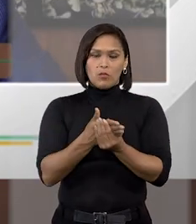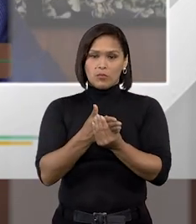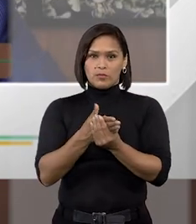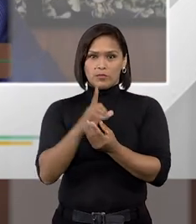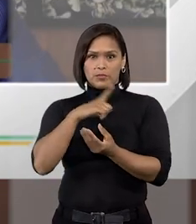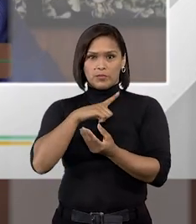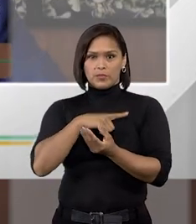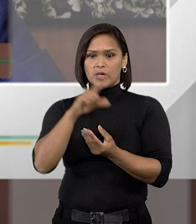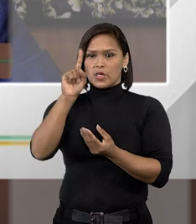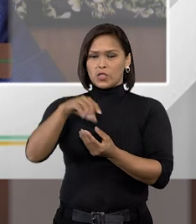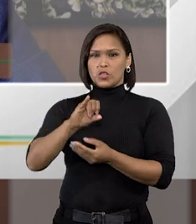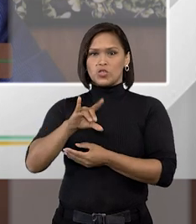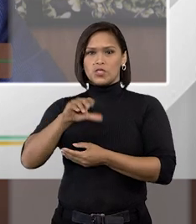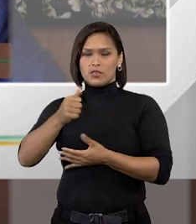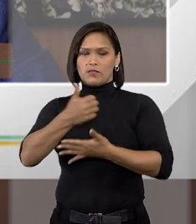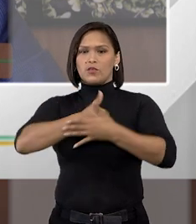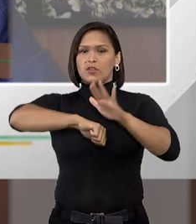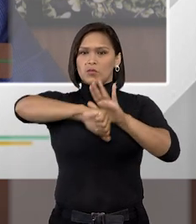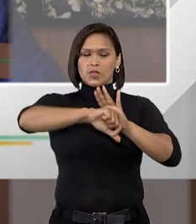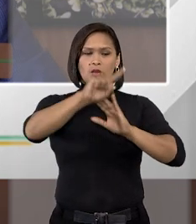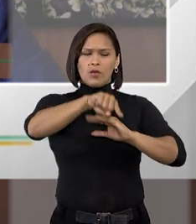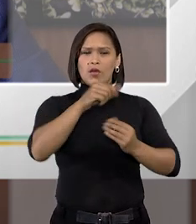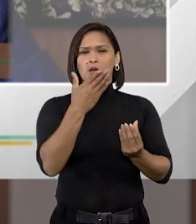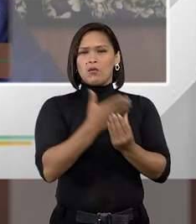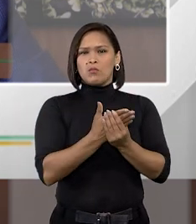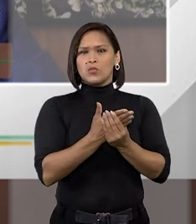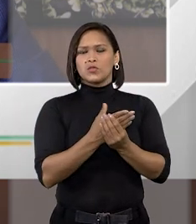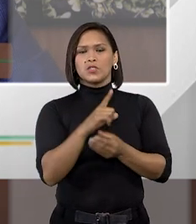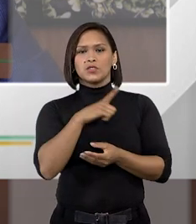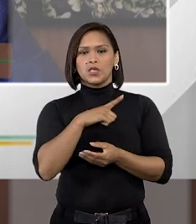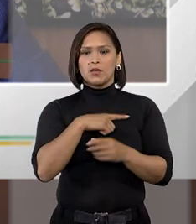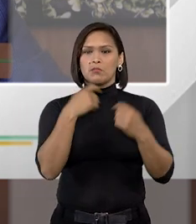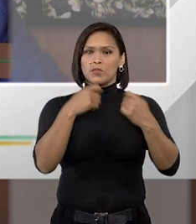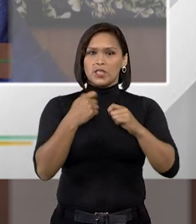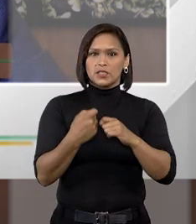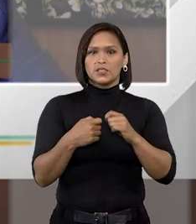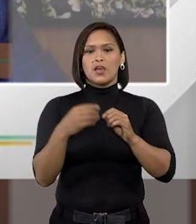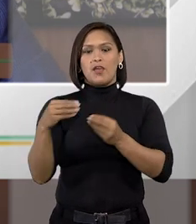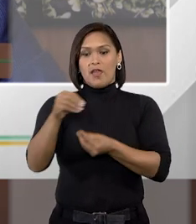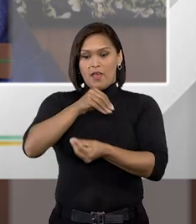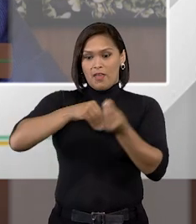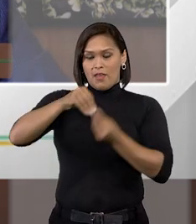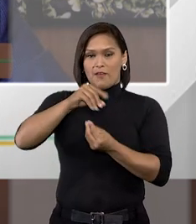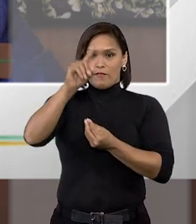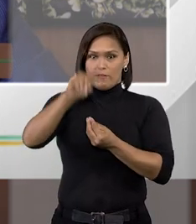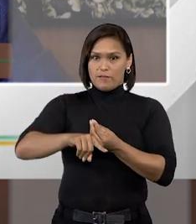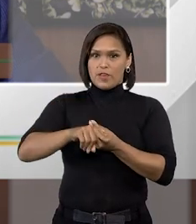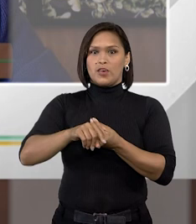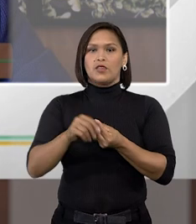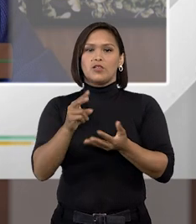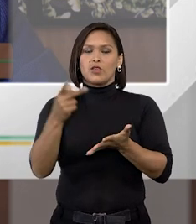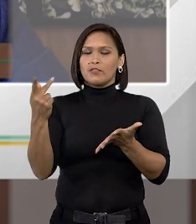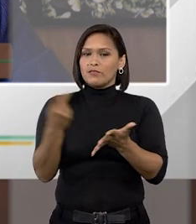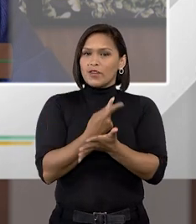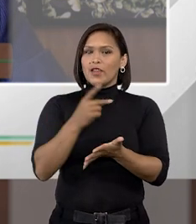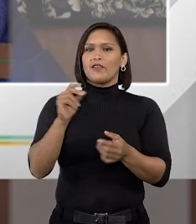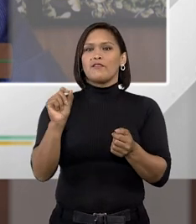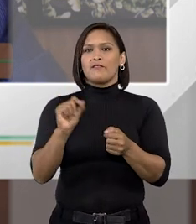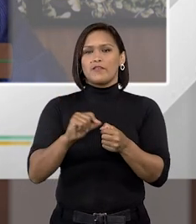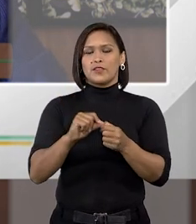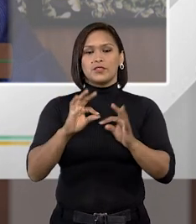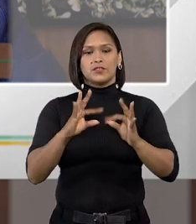execução, tanto um cível quanto um criminal, é aquele processo mediante o qual se vai dar efeito, mediante o qual se vai executar